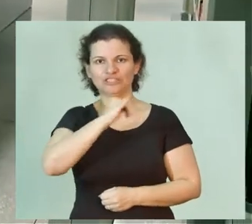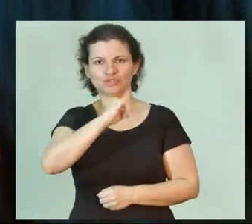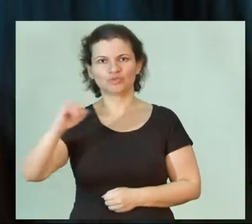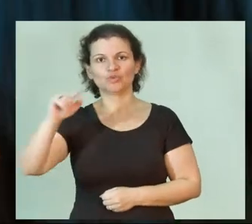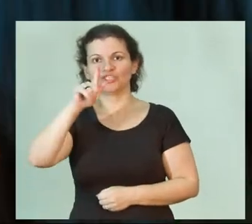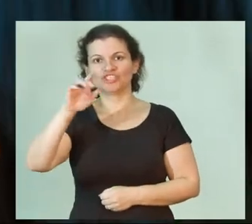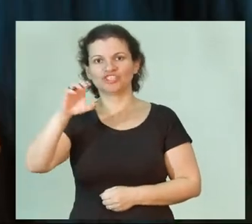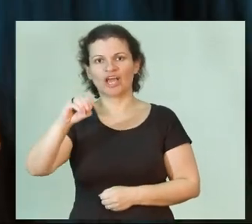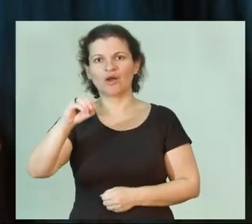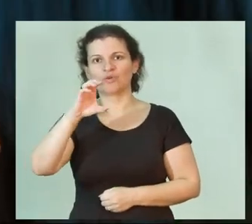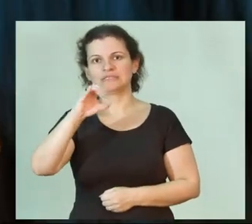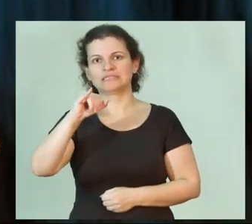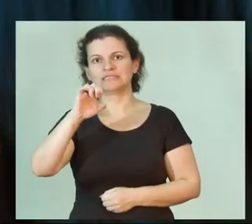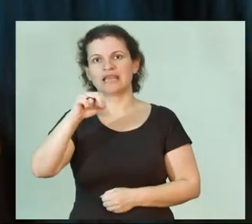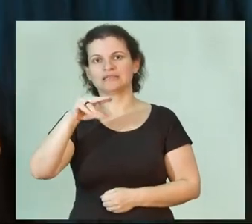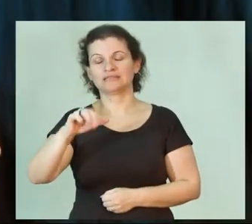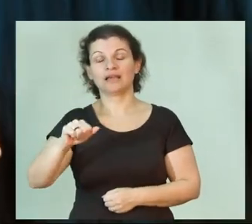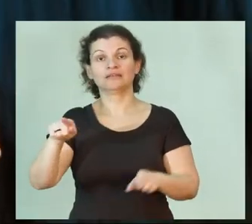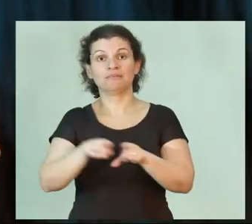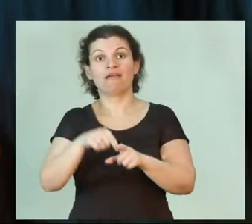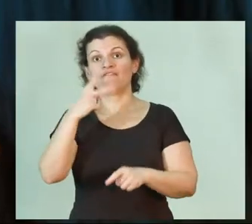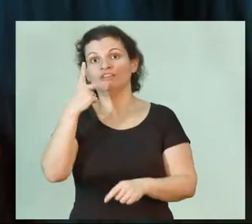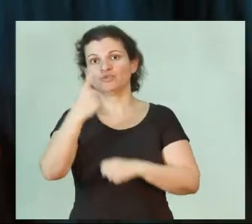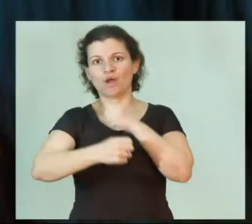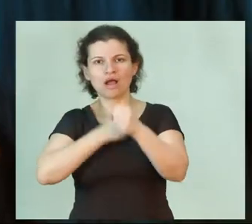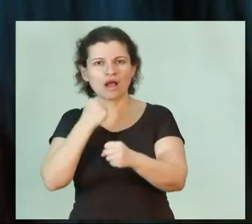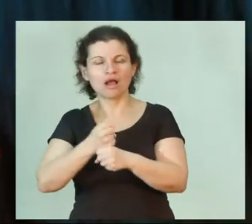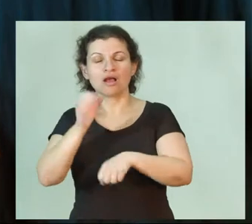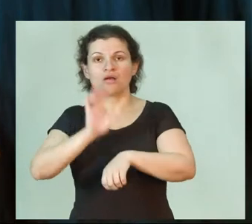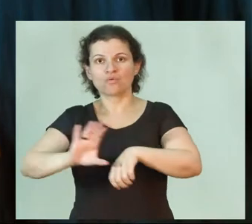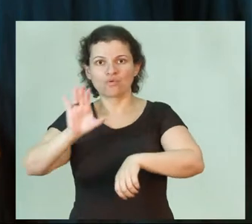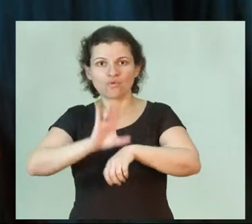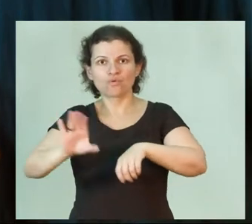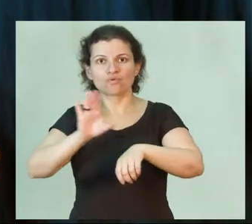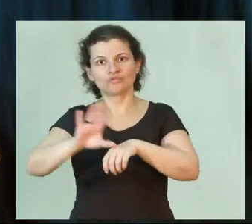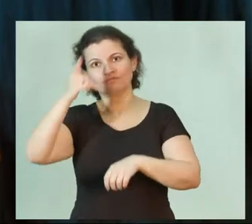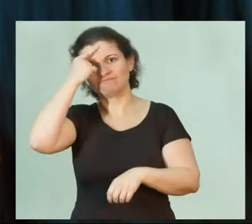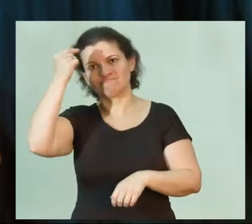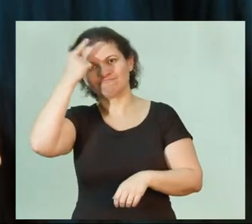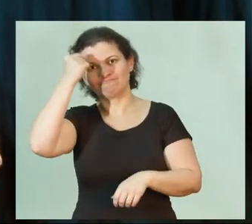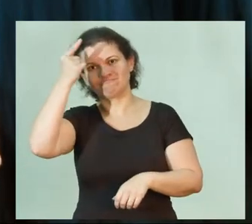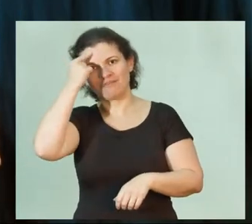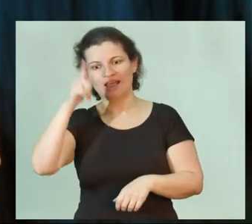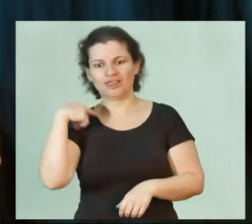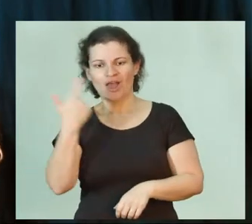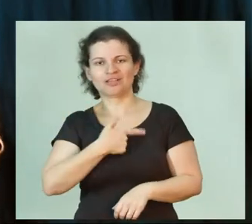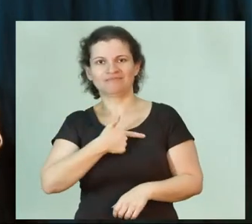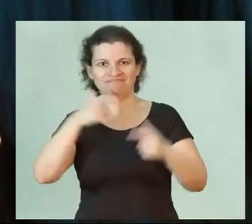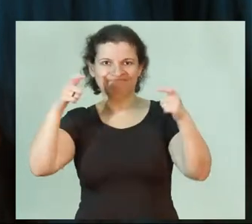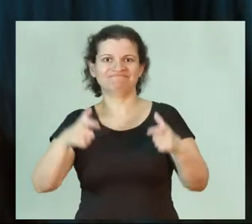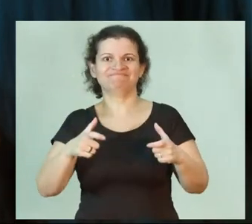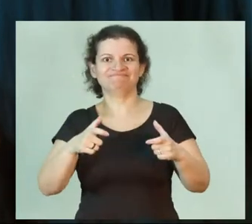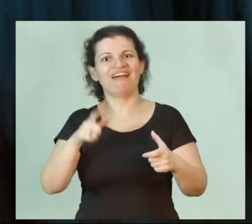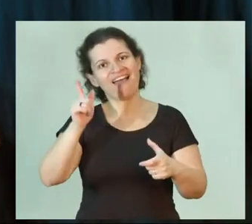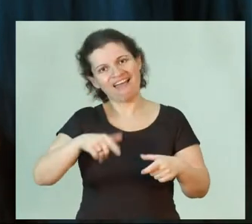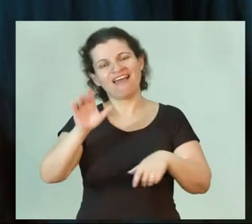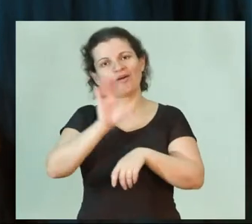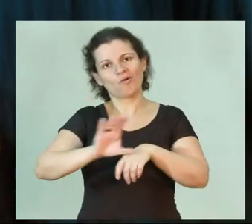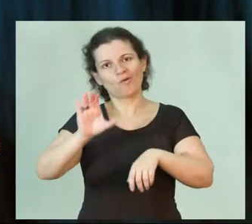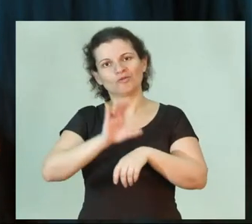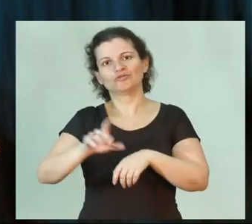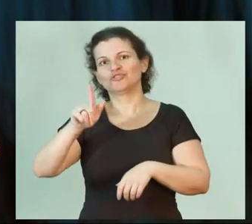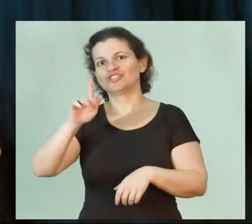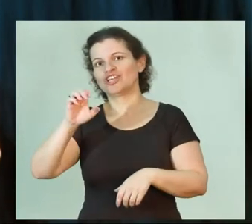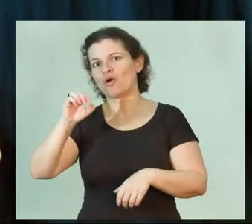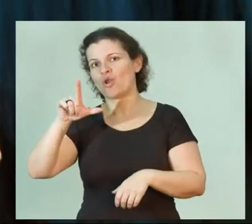Geossciências e 21 anos dos cursos de graduação de nossa unidade, que são os cursos de